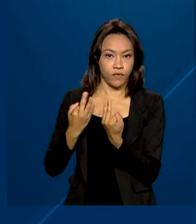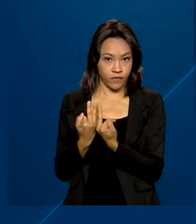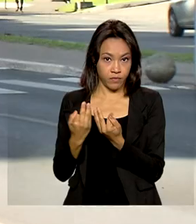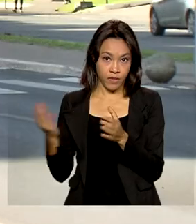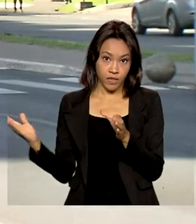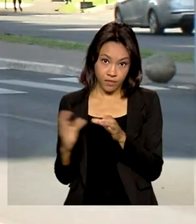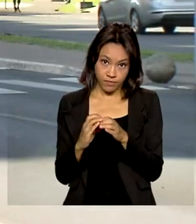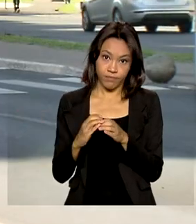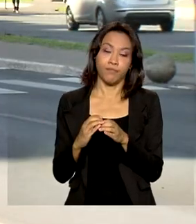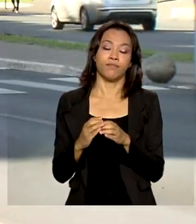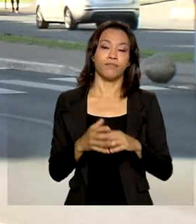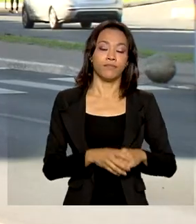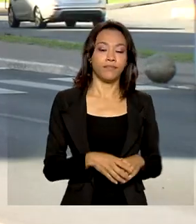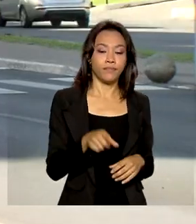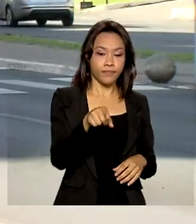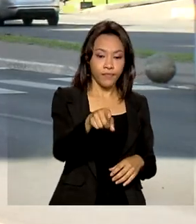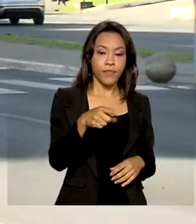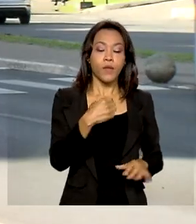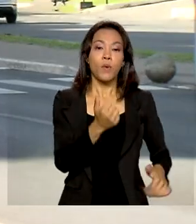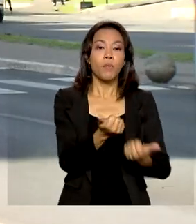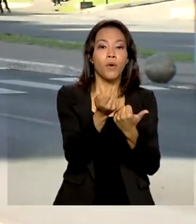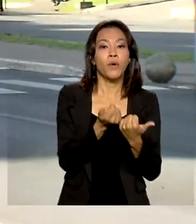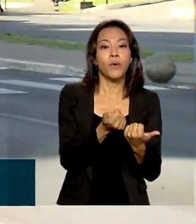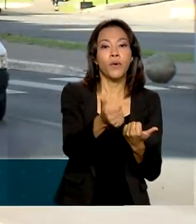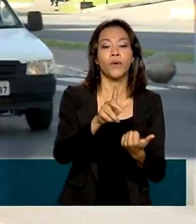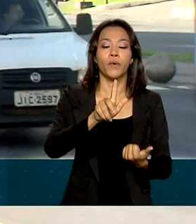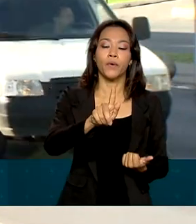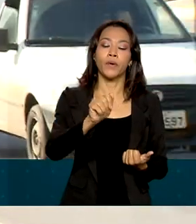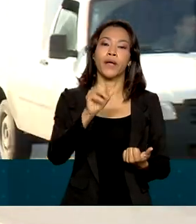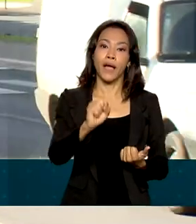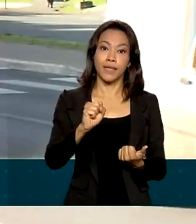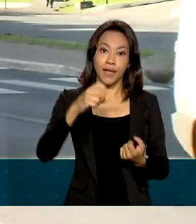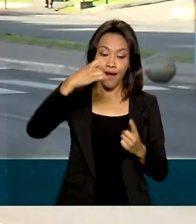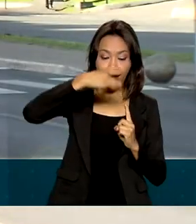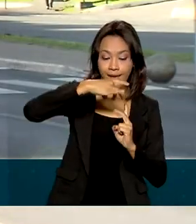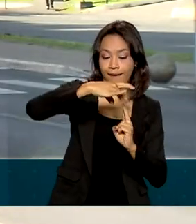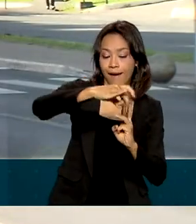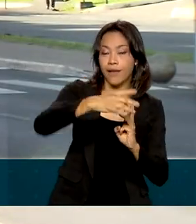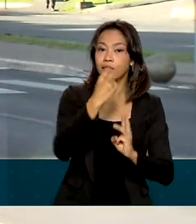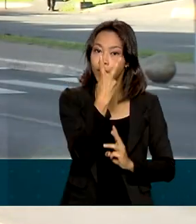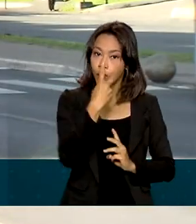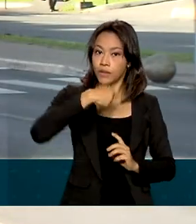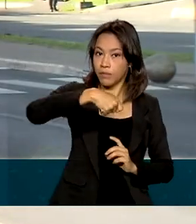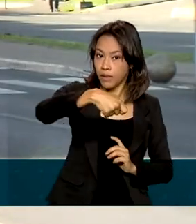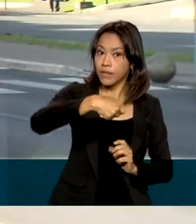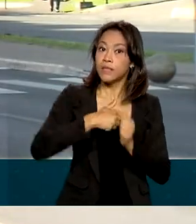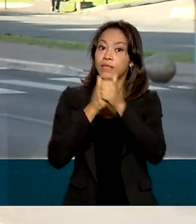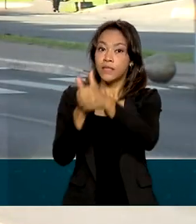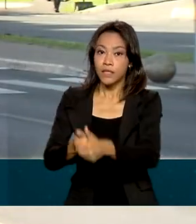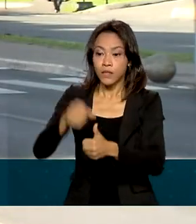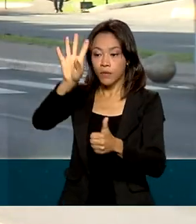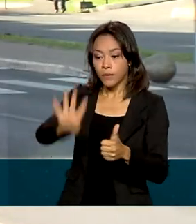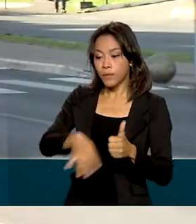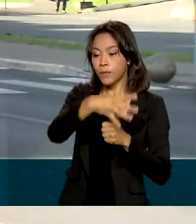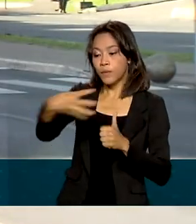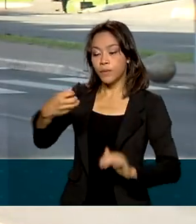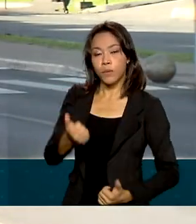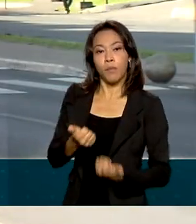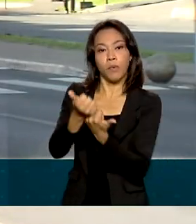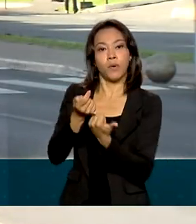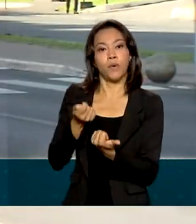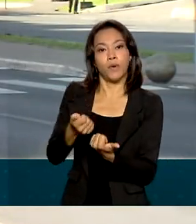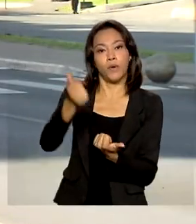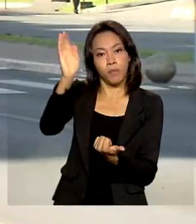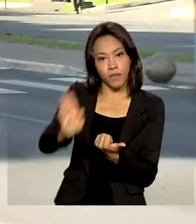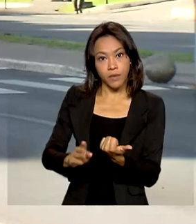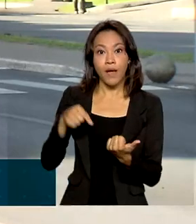do programa. Já o auxílio gás será pago a cada dois meses, seguindo o mesmo calendário do Auxílio Brasil. O valor é de 50